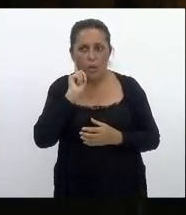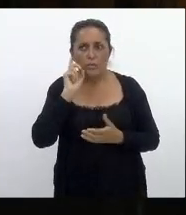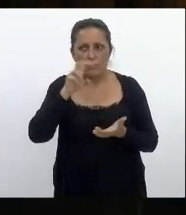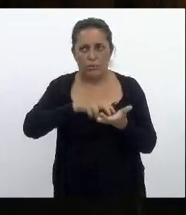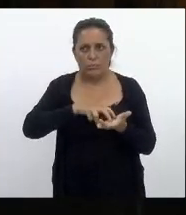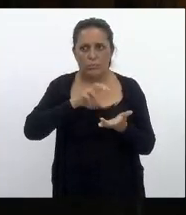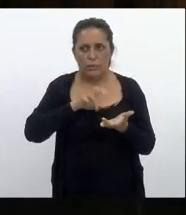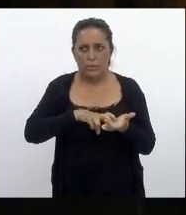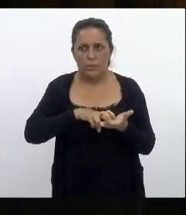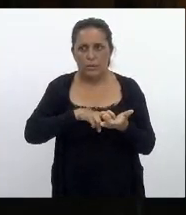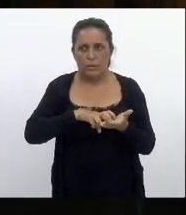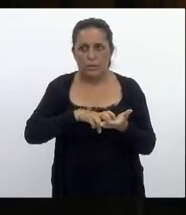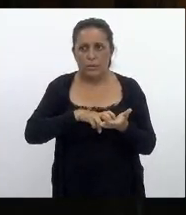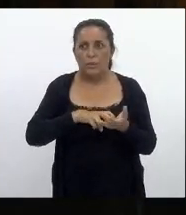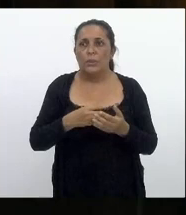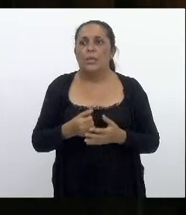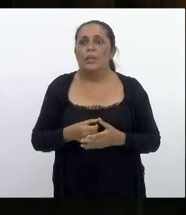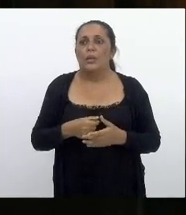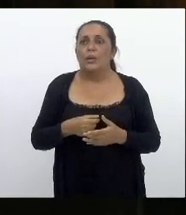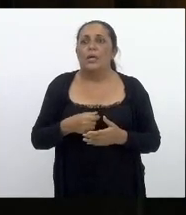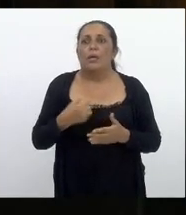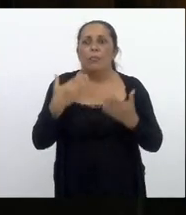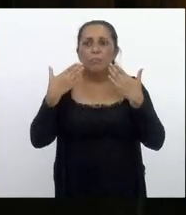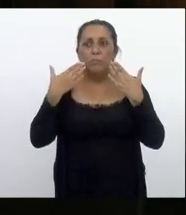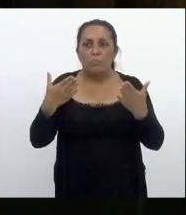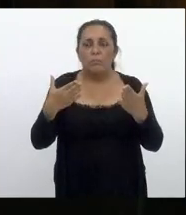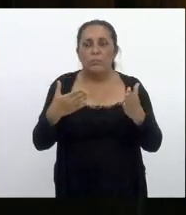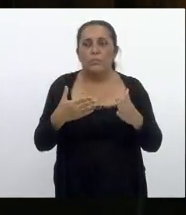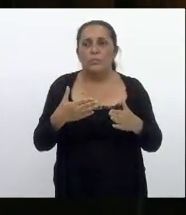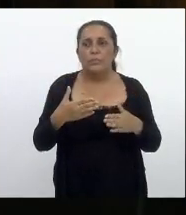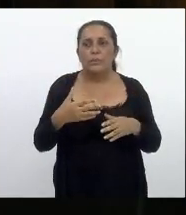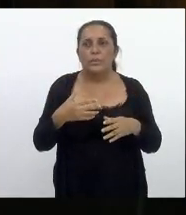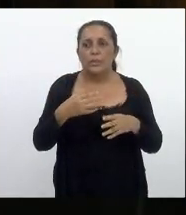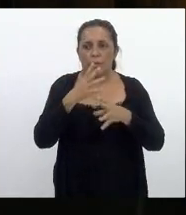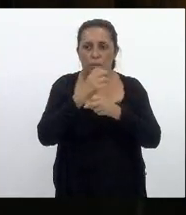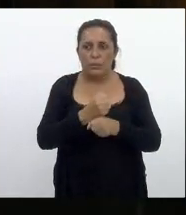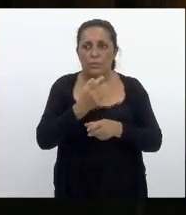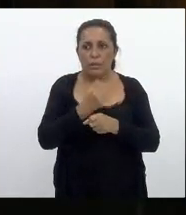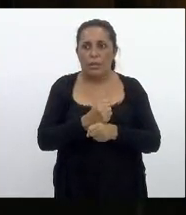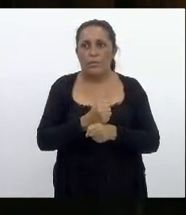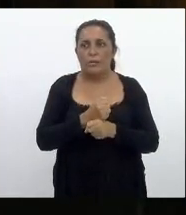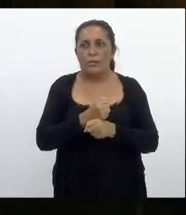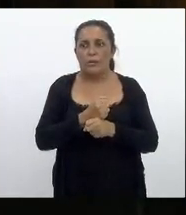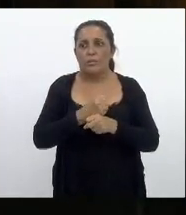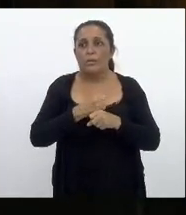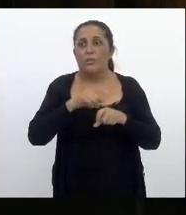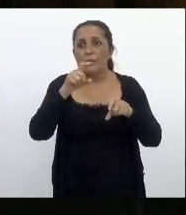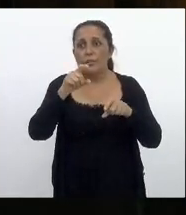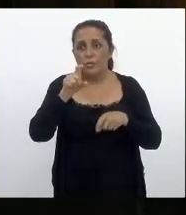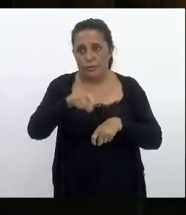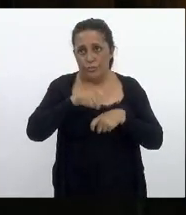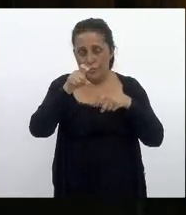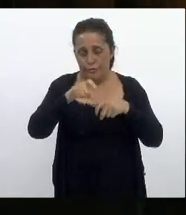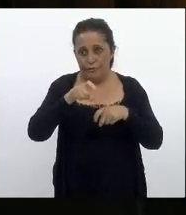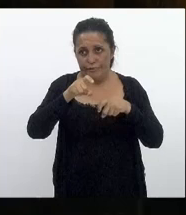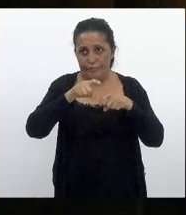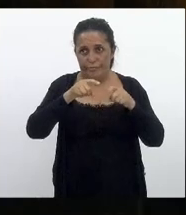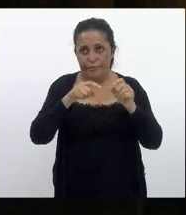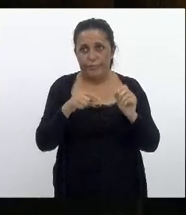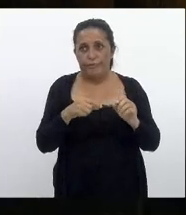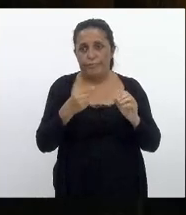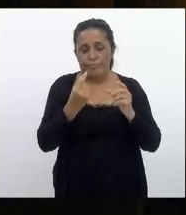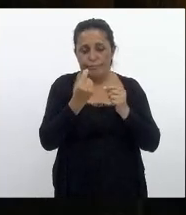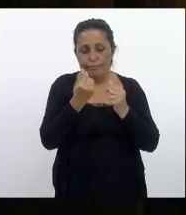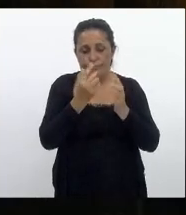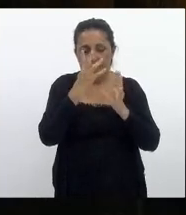da exposição do secretário de fazenda Nelson Rocha em dois momentos um